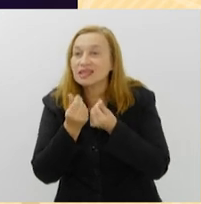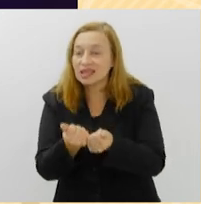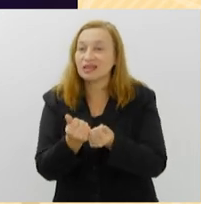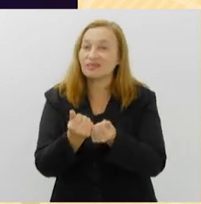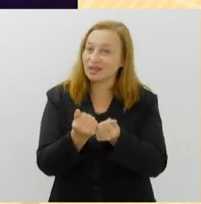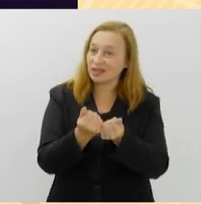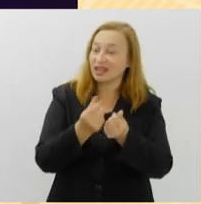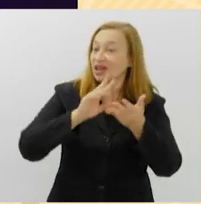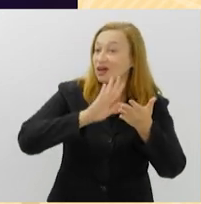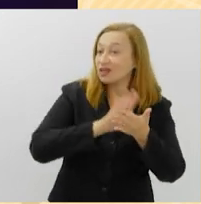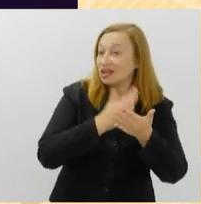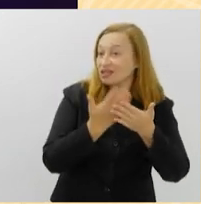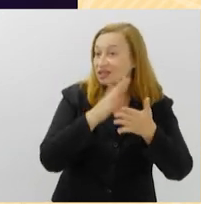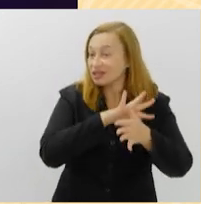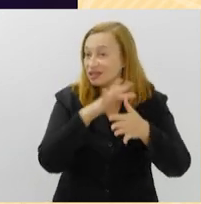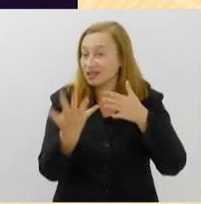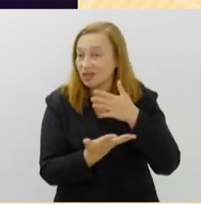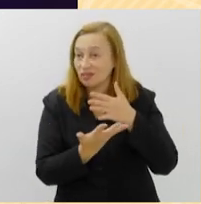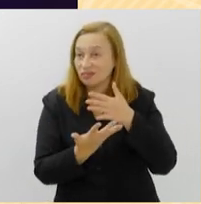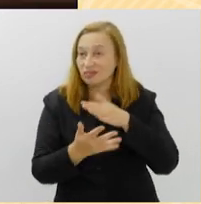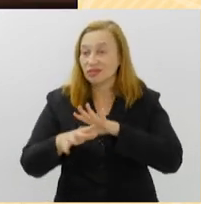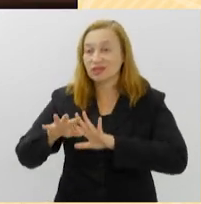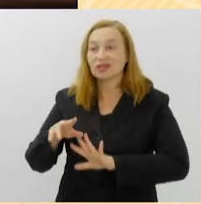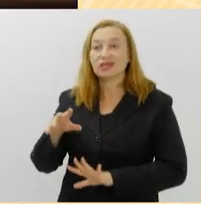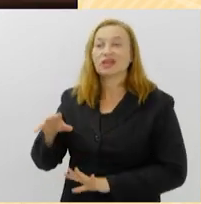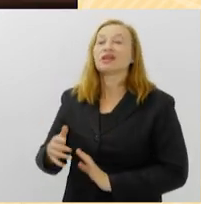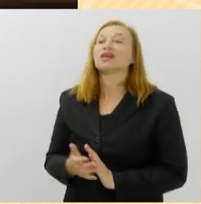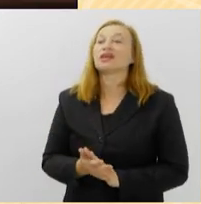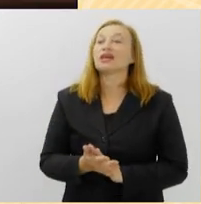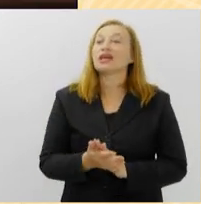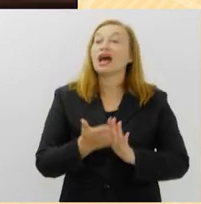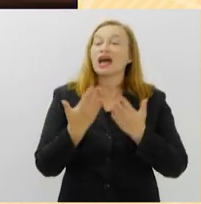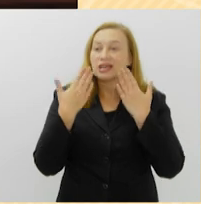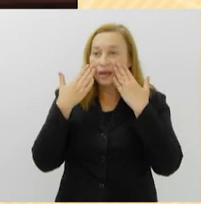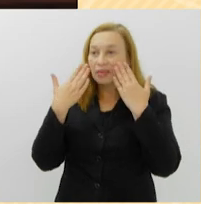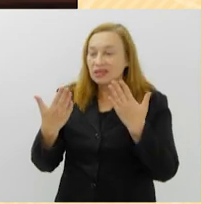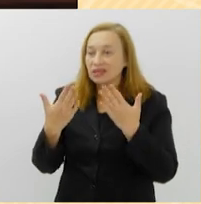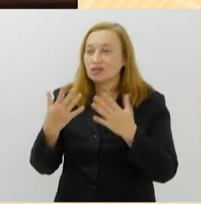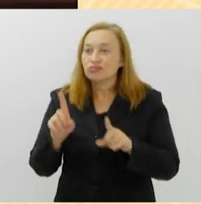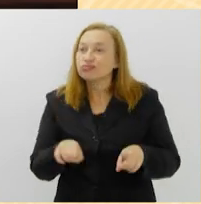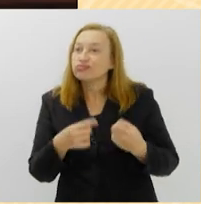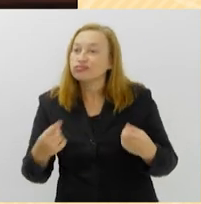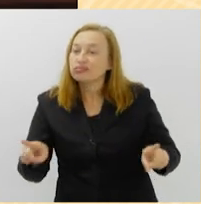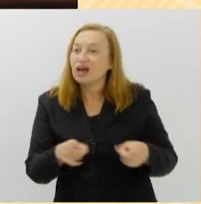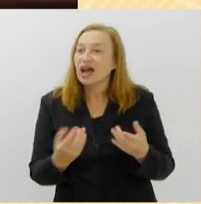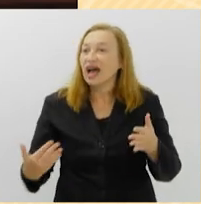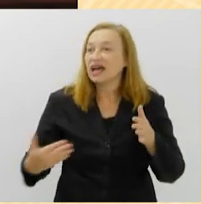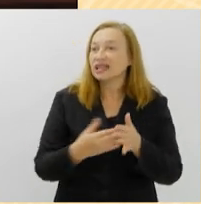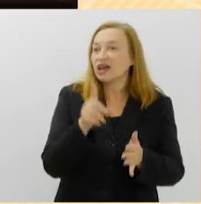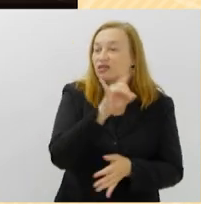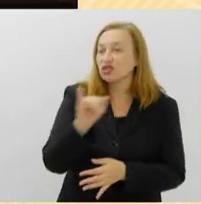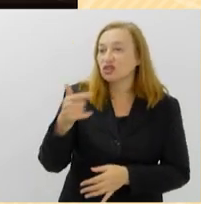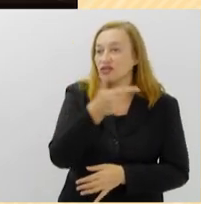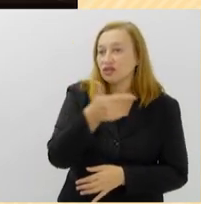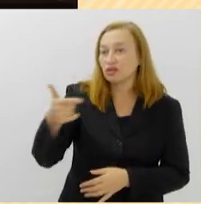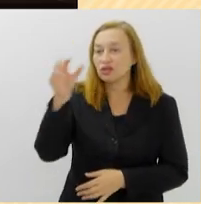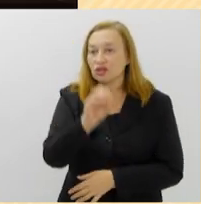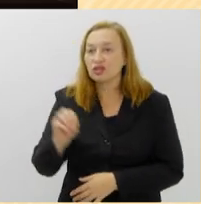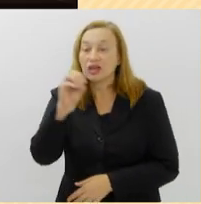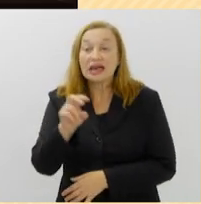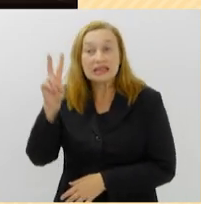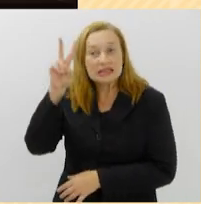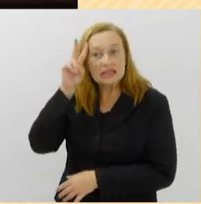tradução em libras e audiodescrição. As apresentações do musical vão até o dia 22 de outubro, todas as